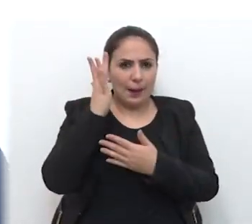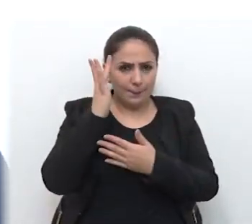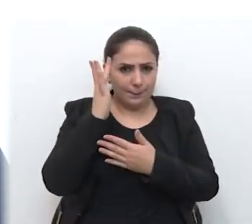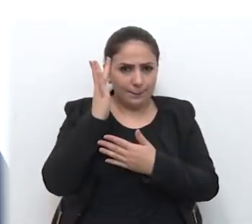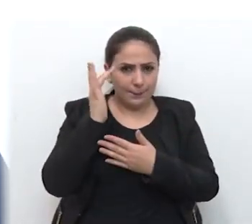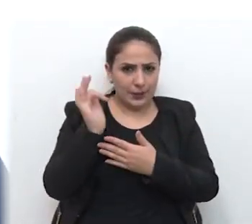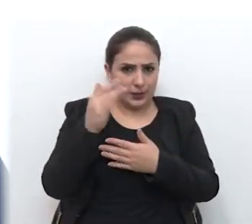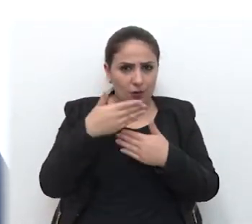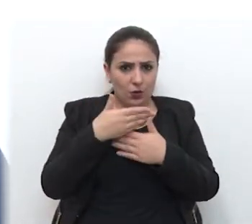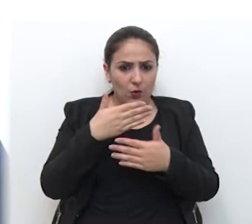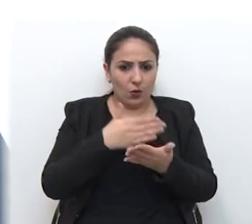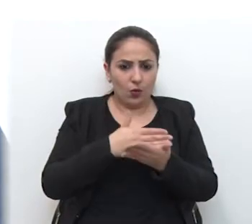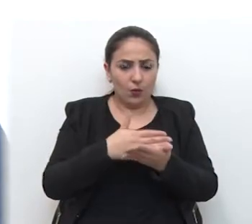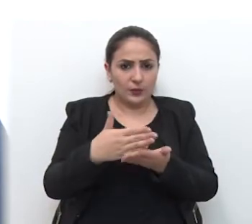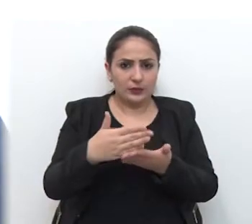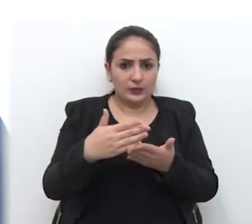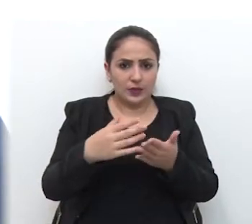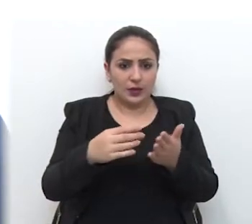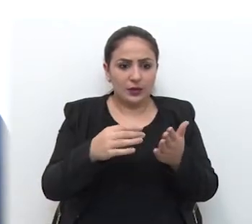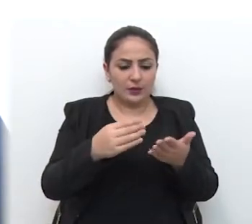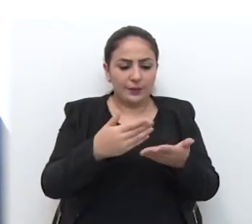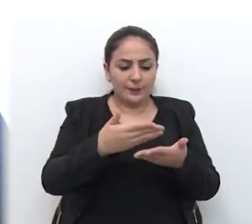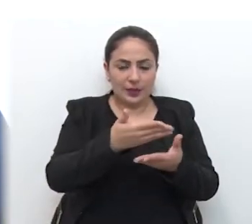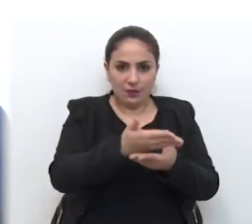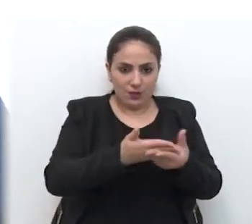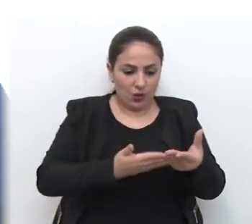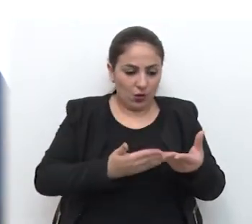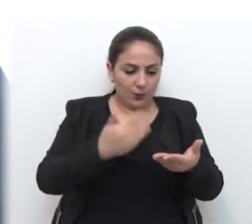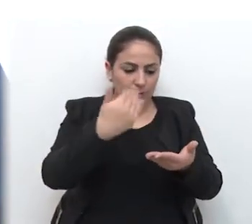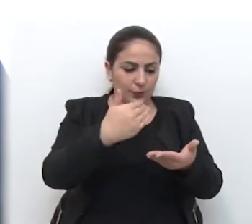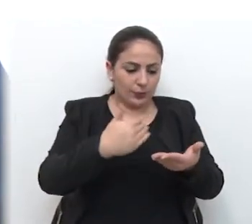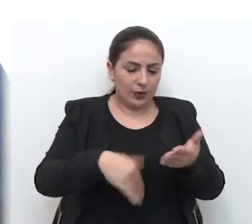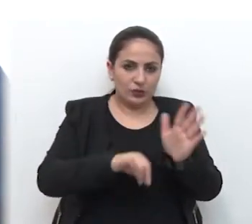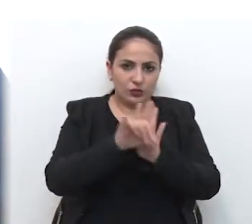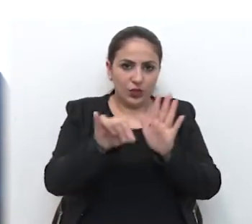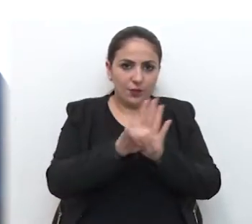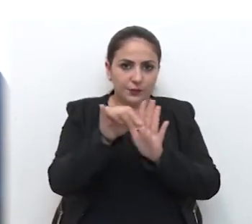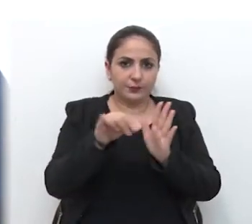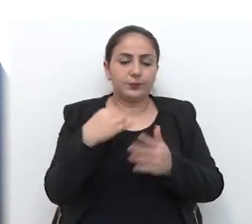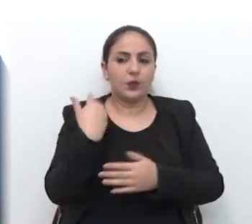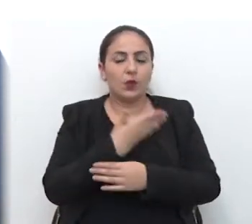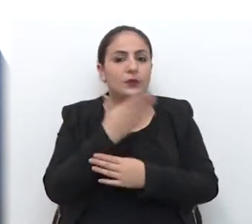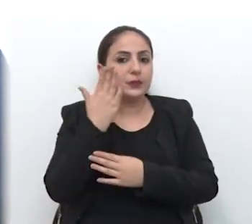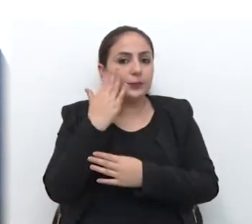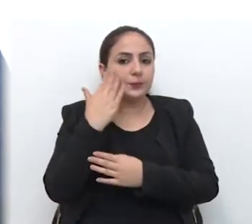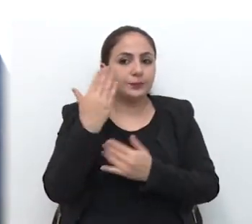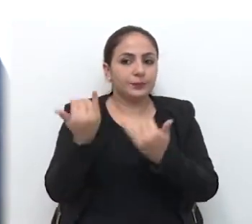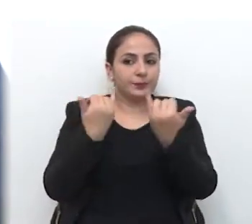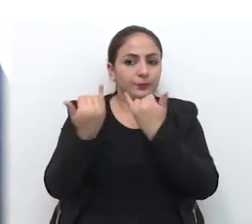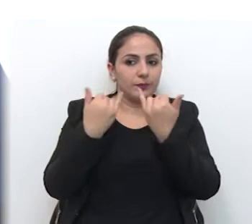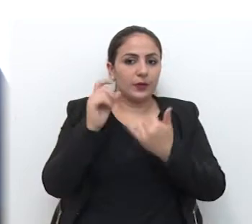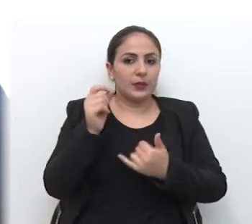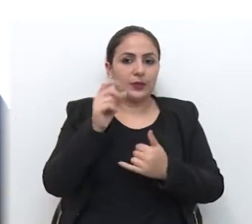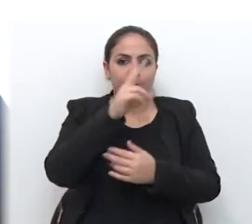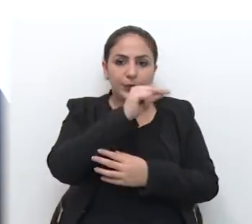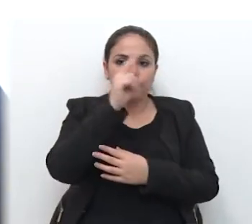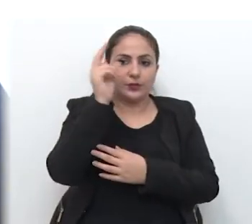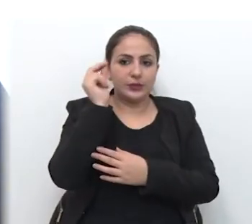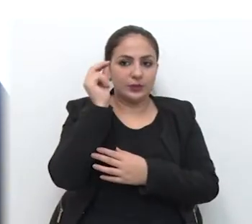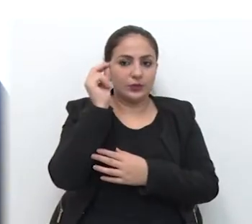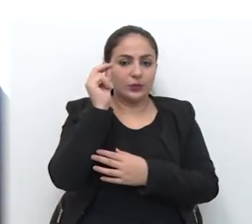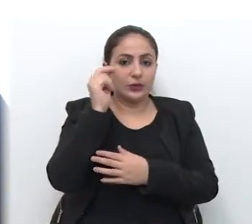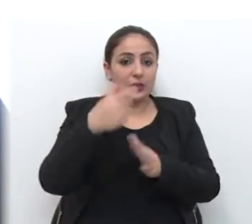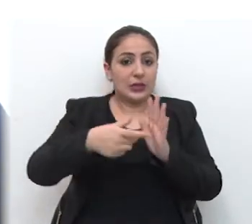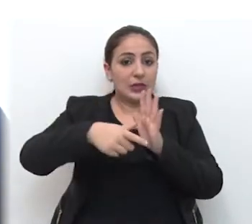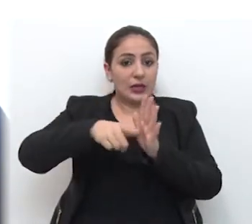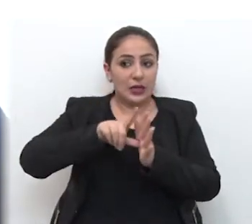os envelopes das licitações, mas temos a informação de que o senhor prefeito municipal, antes